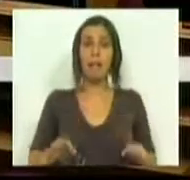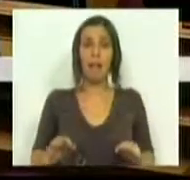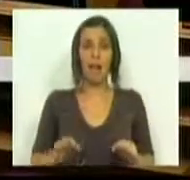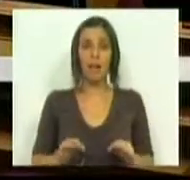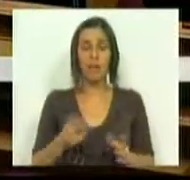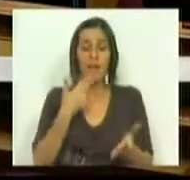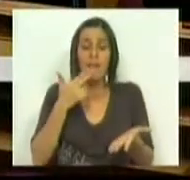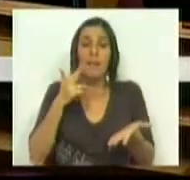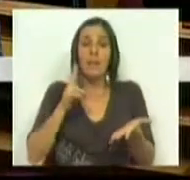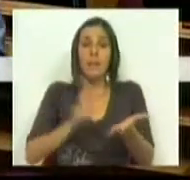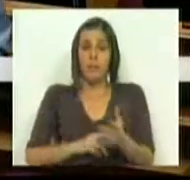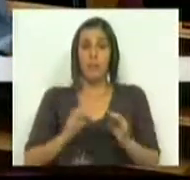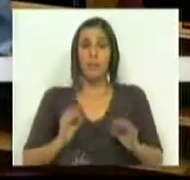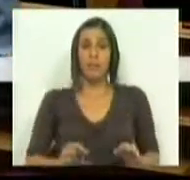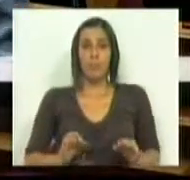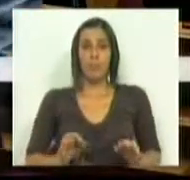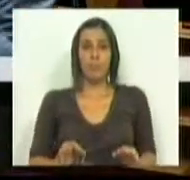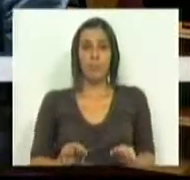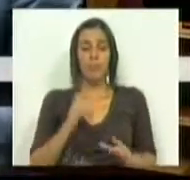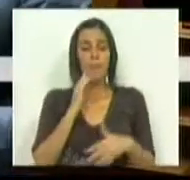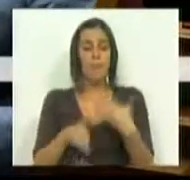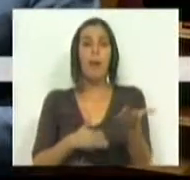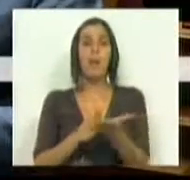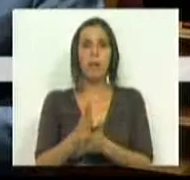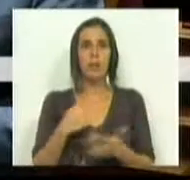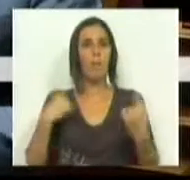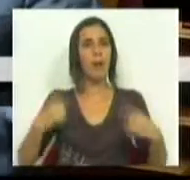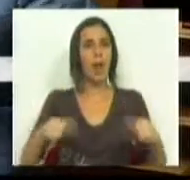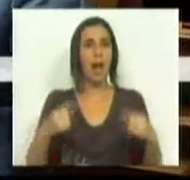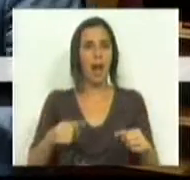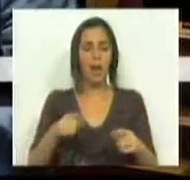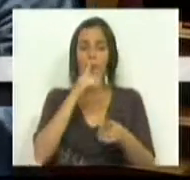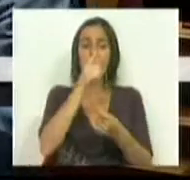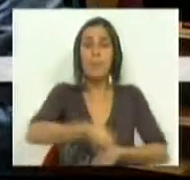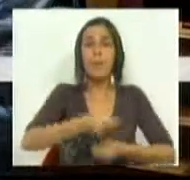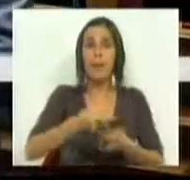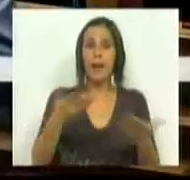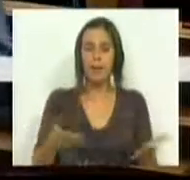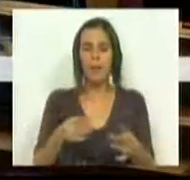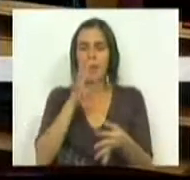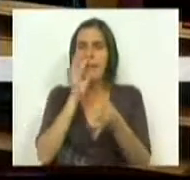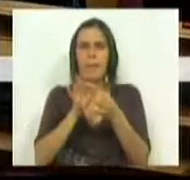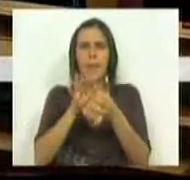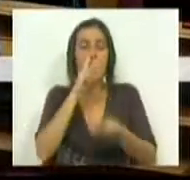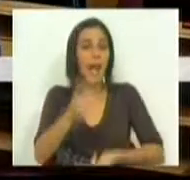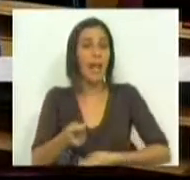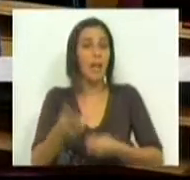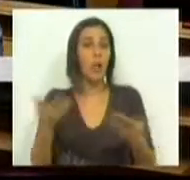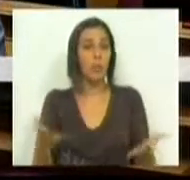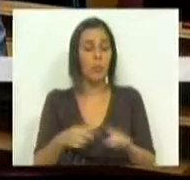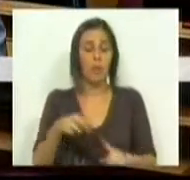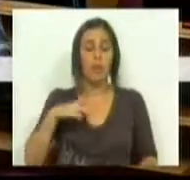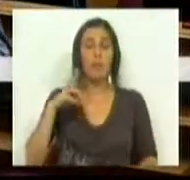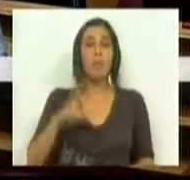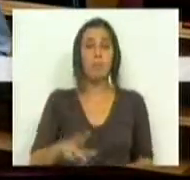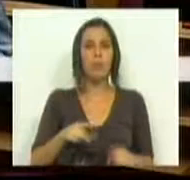o que é verdade é que continuamos a ter uma agricultura, uma pequena agricultura em